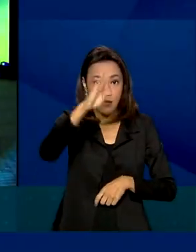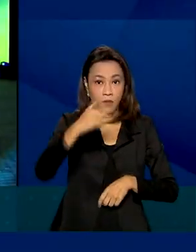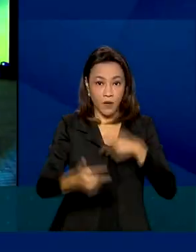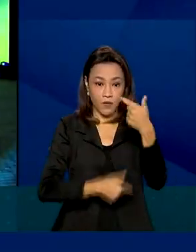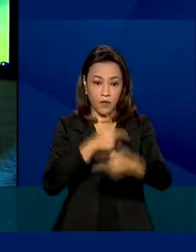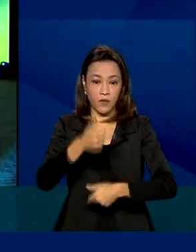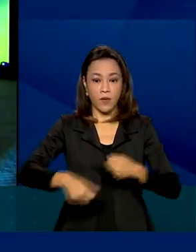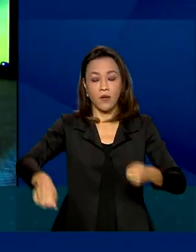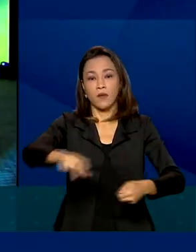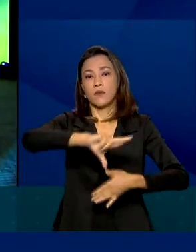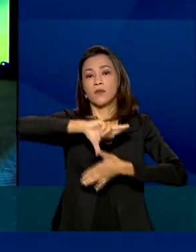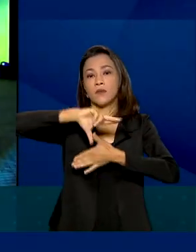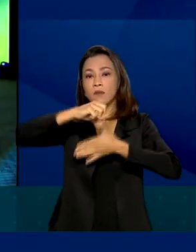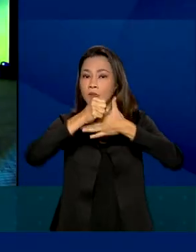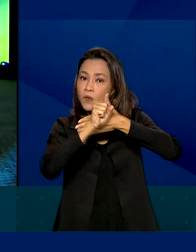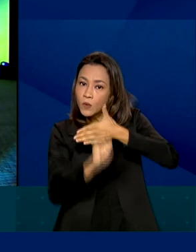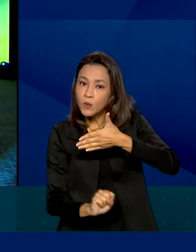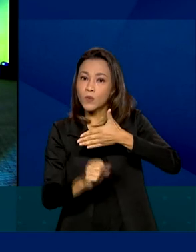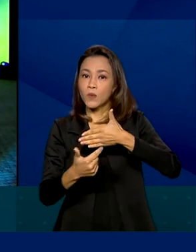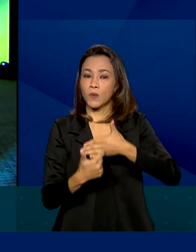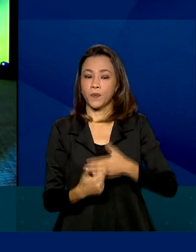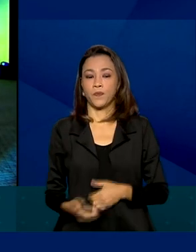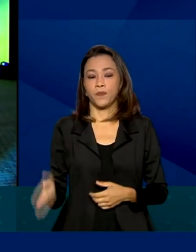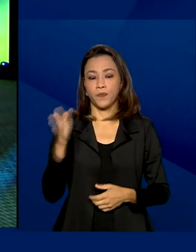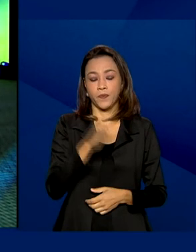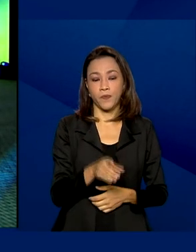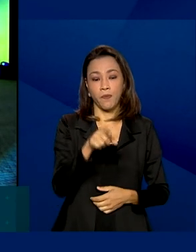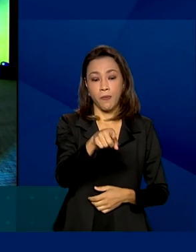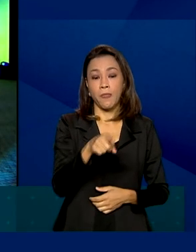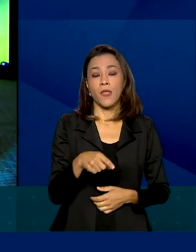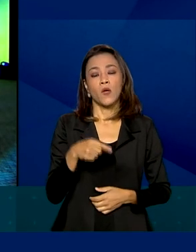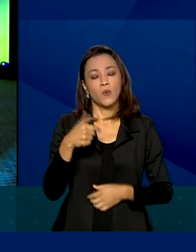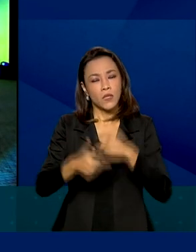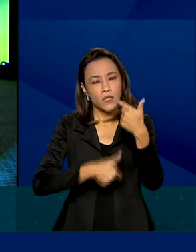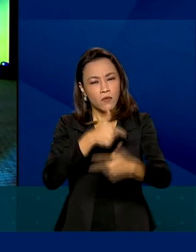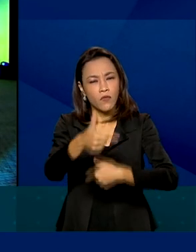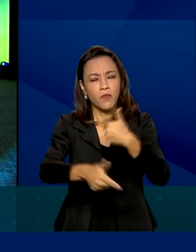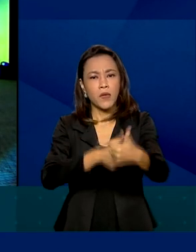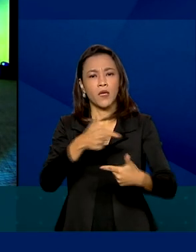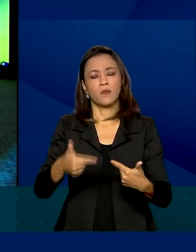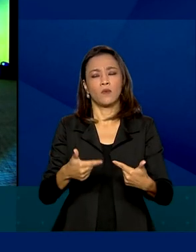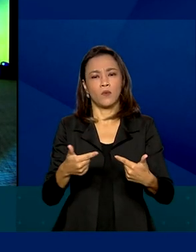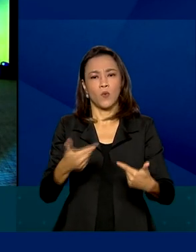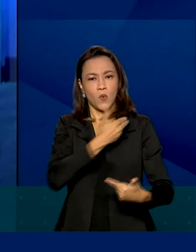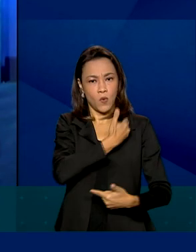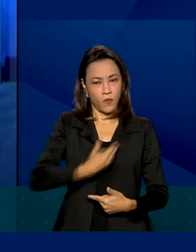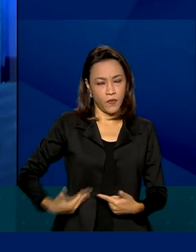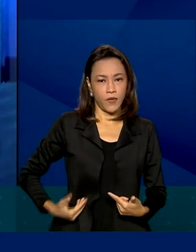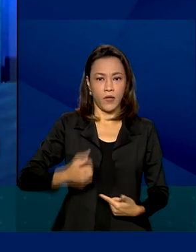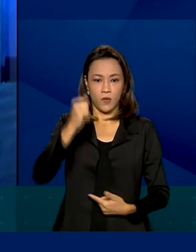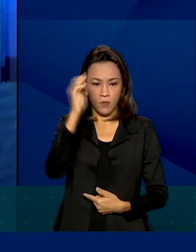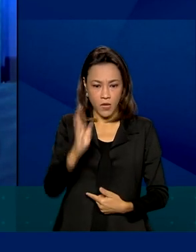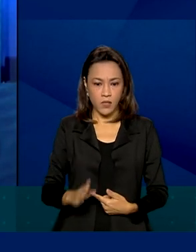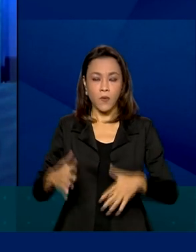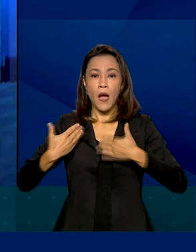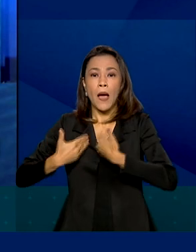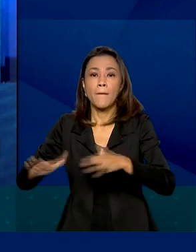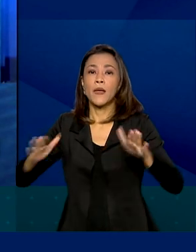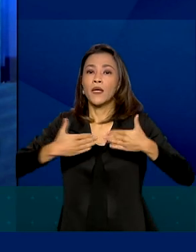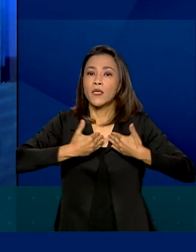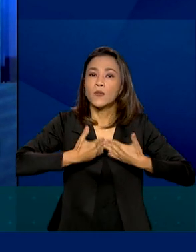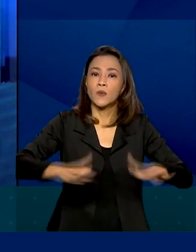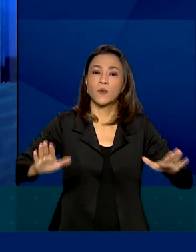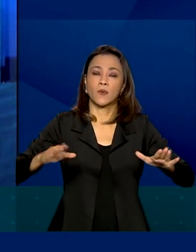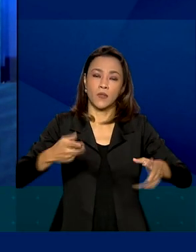Para retomar o crescimento e promover o desenvolvimento sustentável, o governo brasileiro trabalha pela abertura de nossa economia,